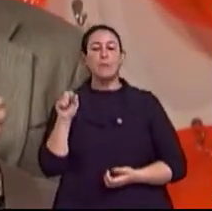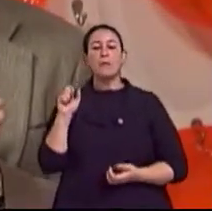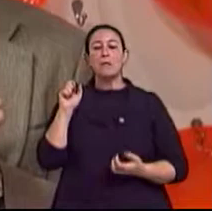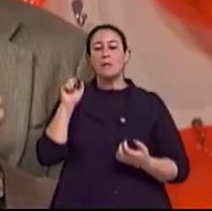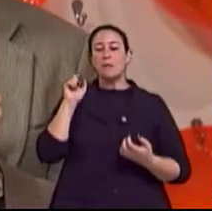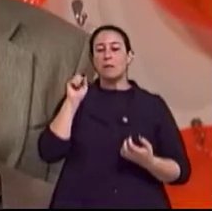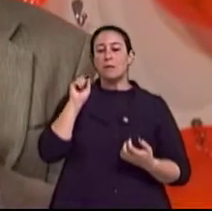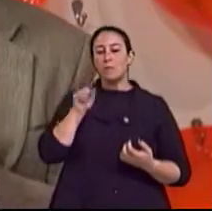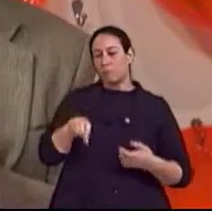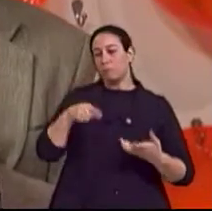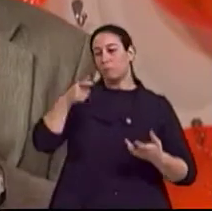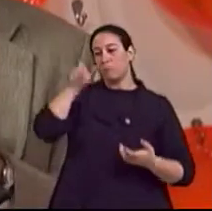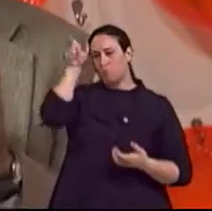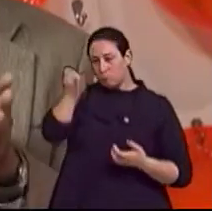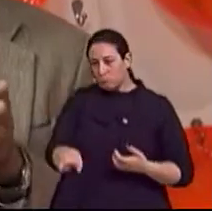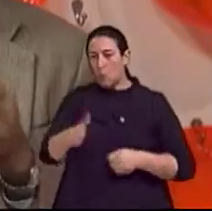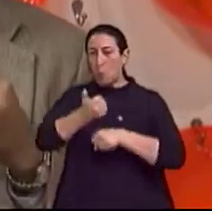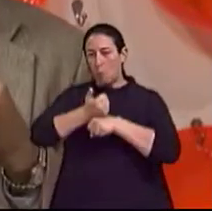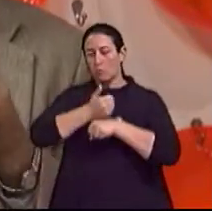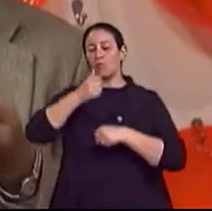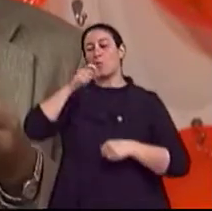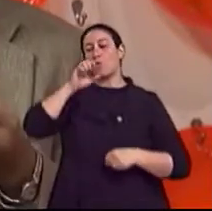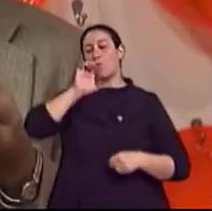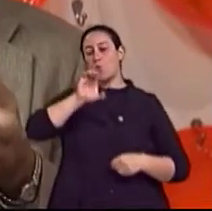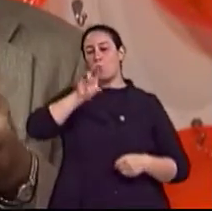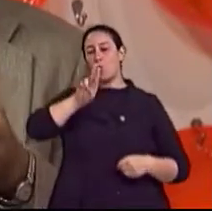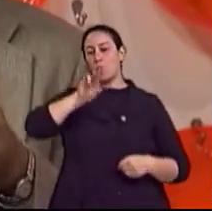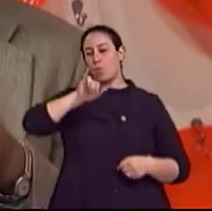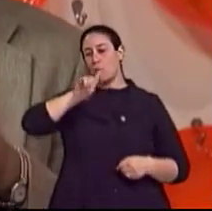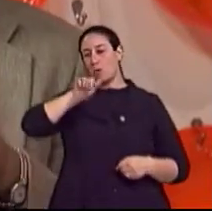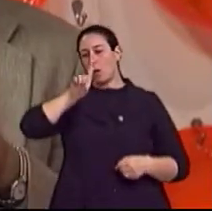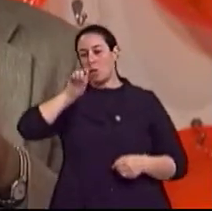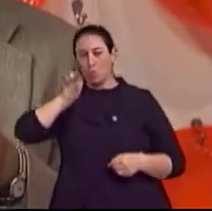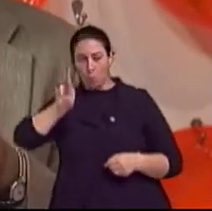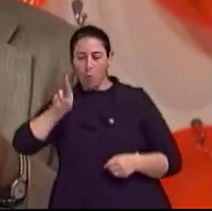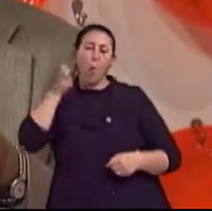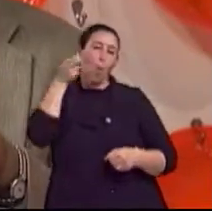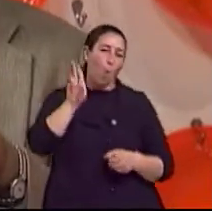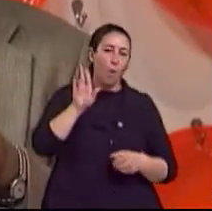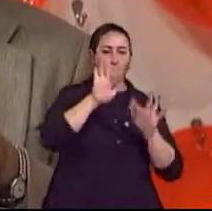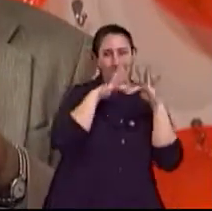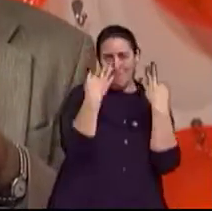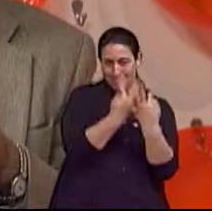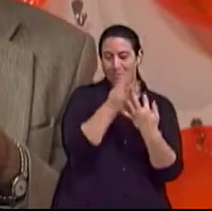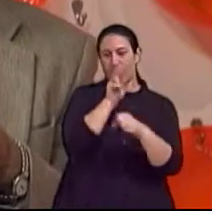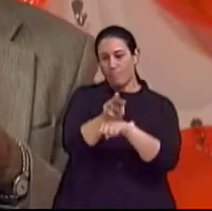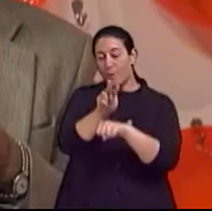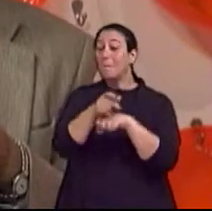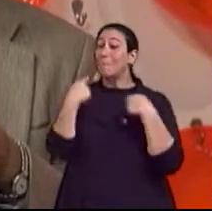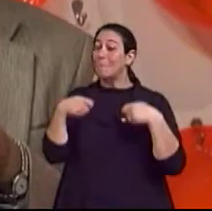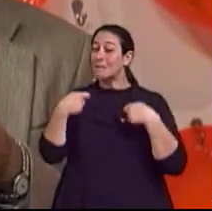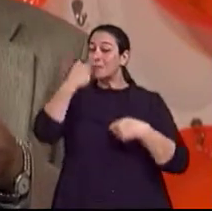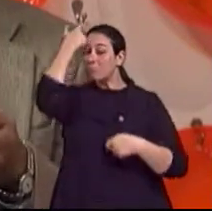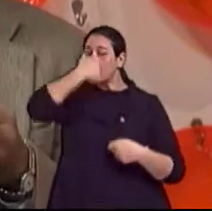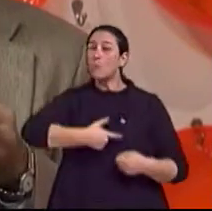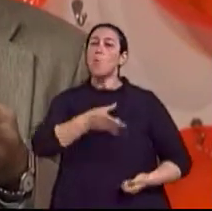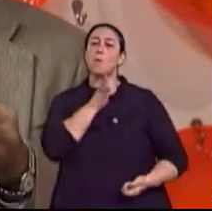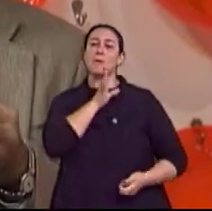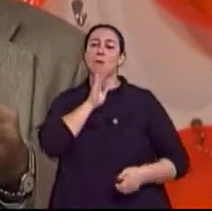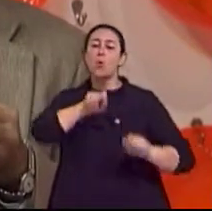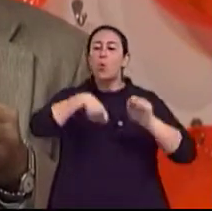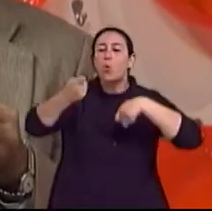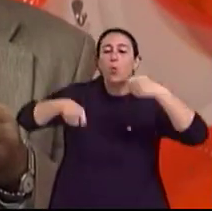ou profissional, ele deve estar habilitado, treinado a lidar com aquela situação. Para o cuidador